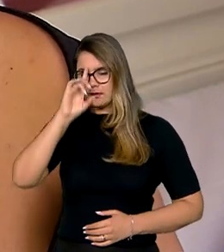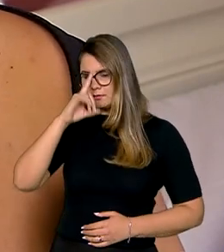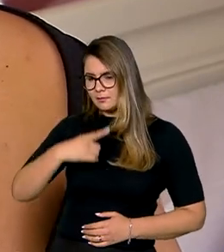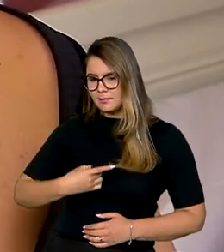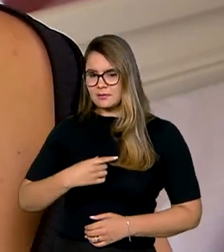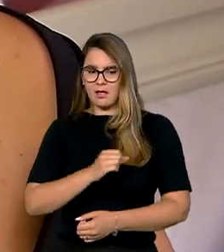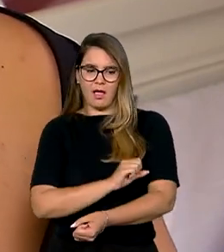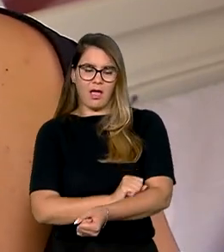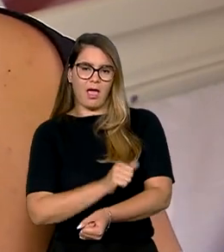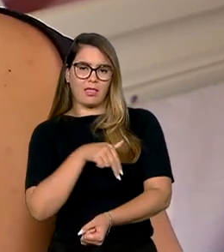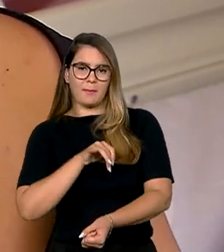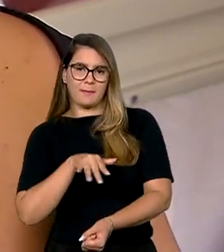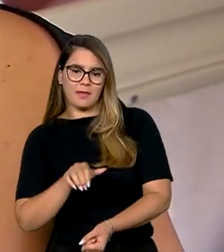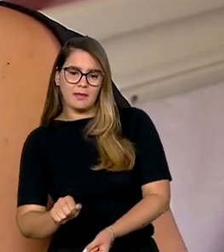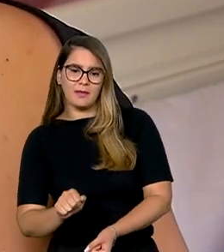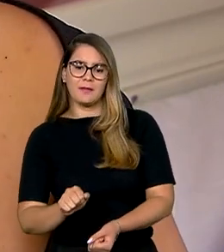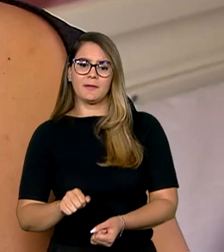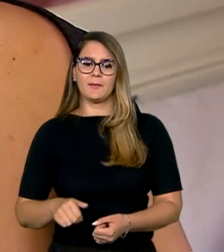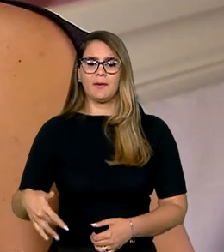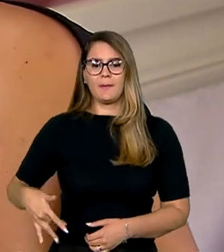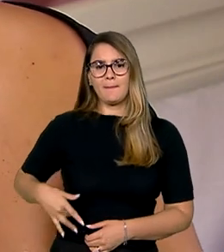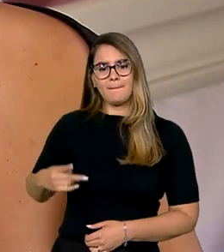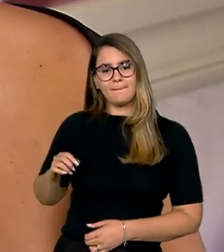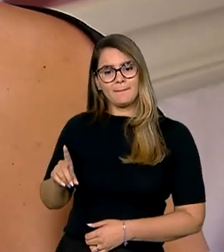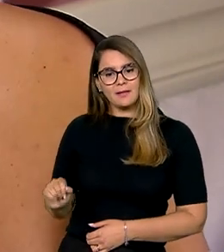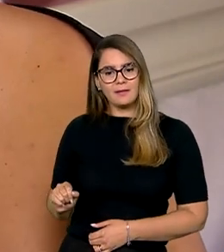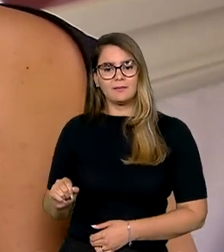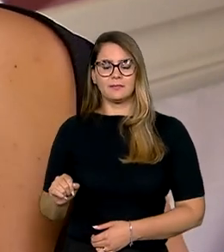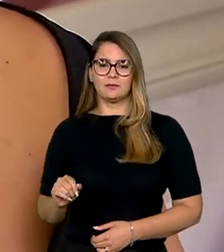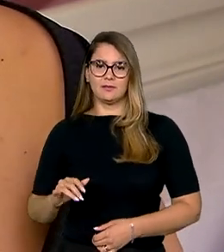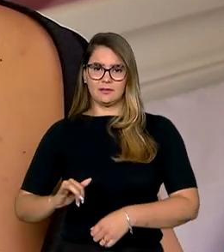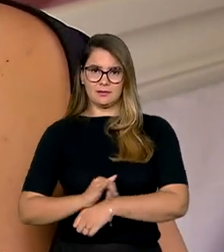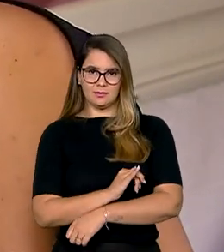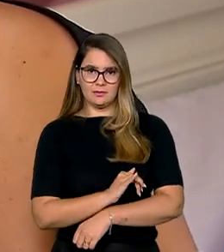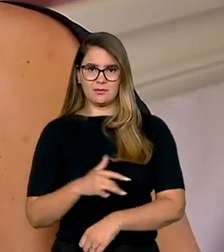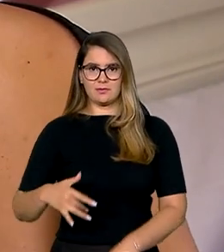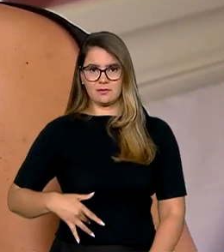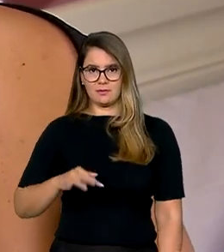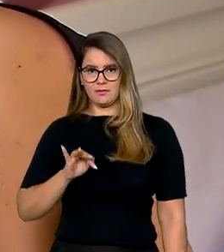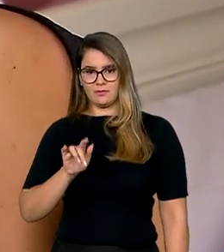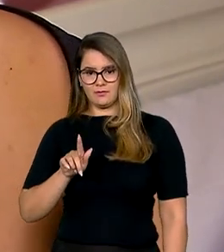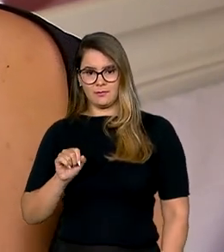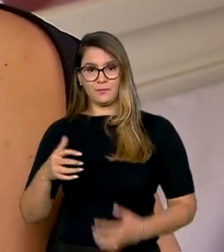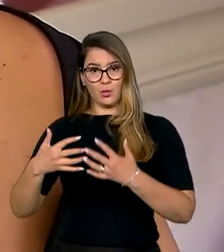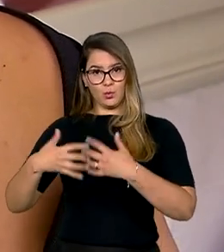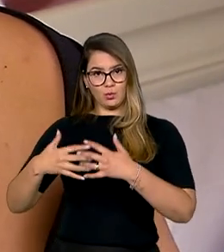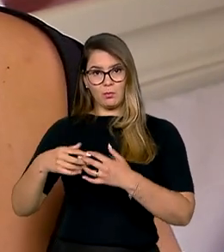anemia, pedras na vesícula, gordura no fígado e um tumor beligno também.